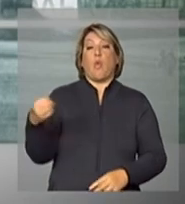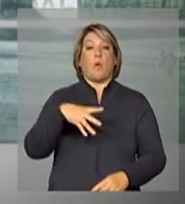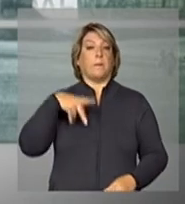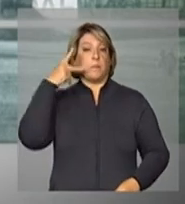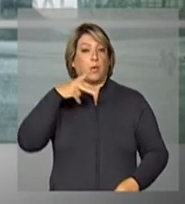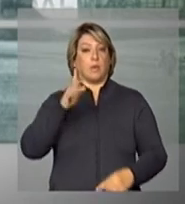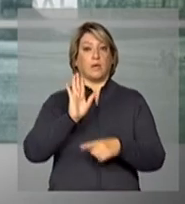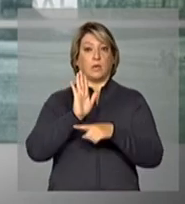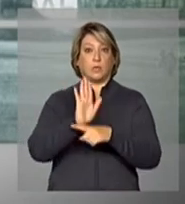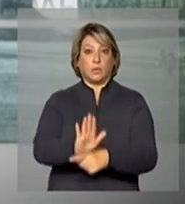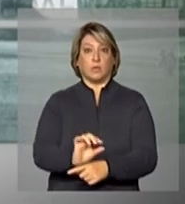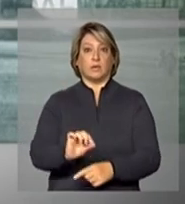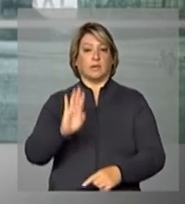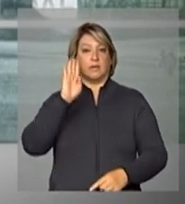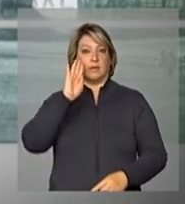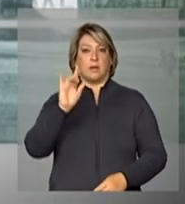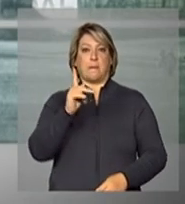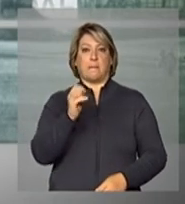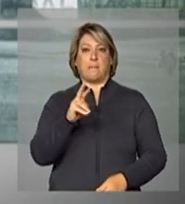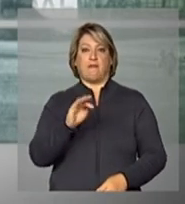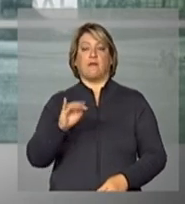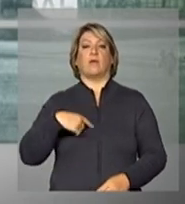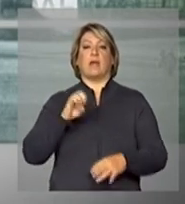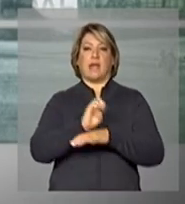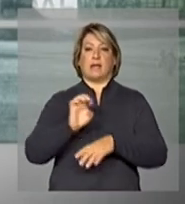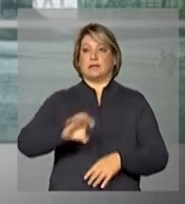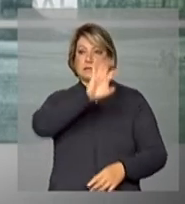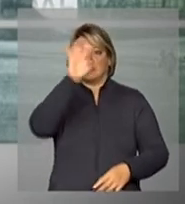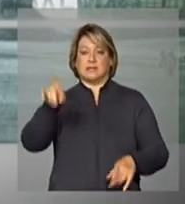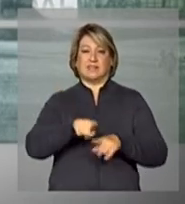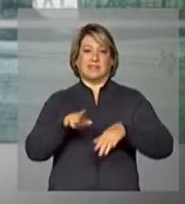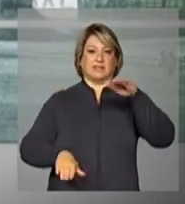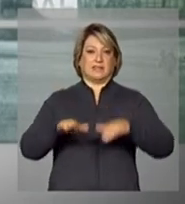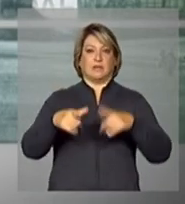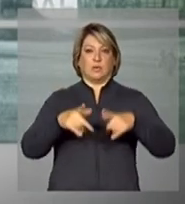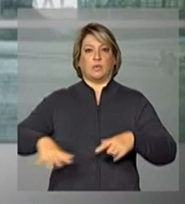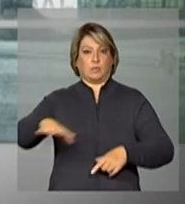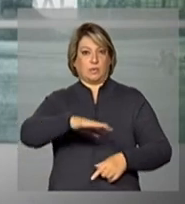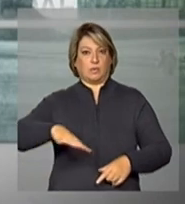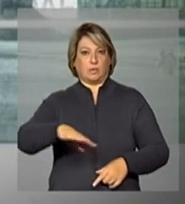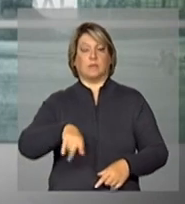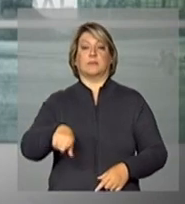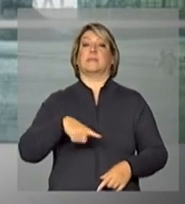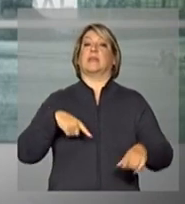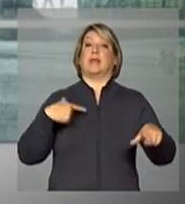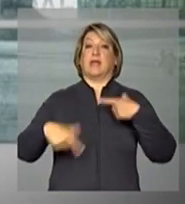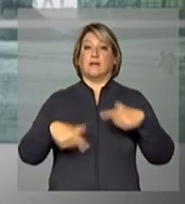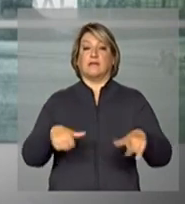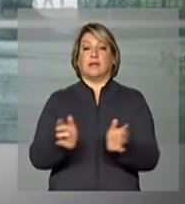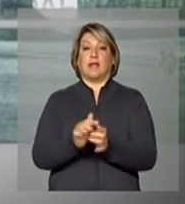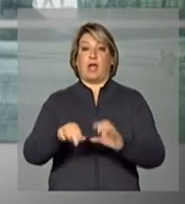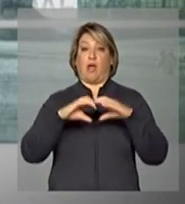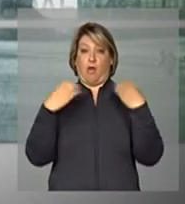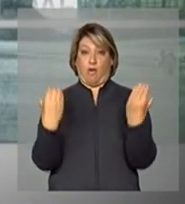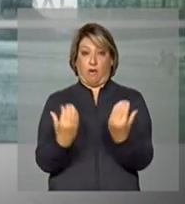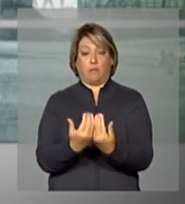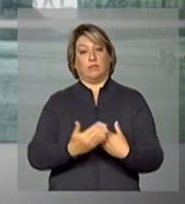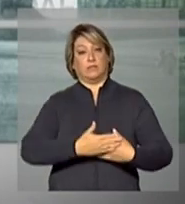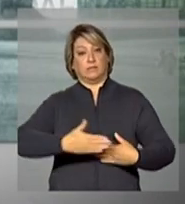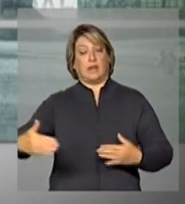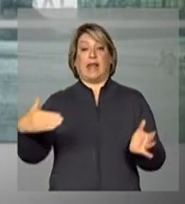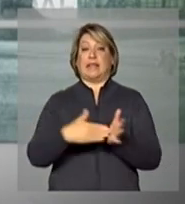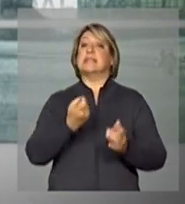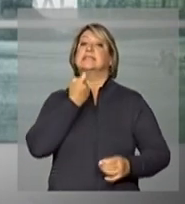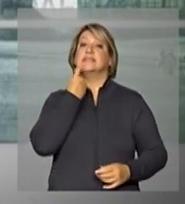que levará em conta o perfil dos estados e as desigualdades regionais e as atividades da conferência seguem até